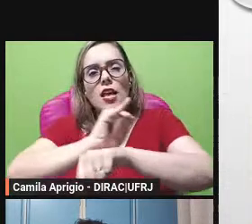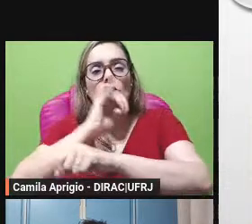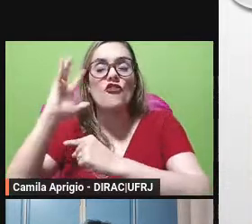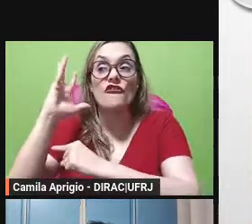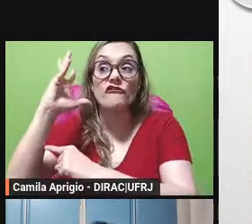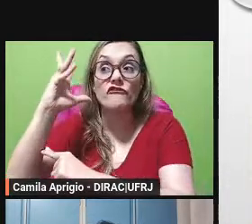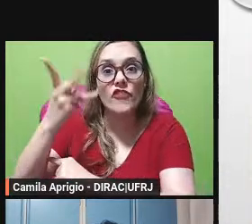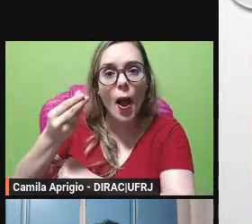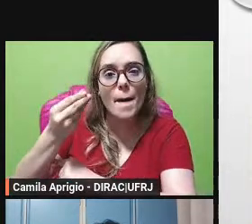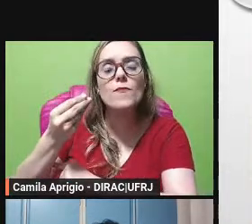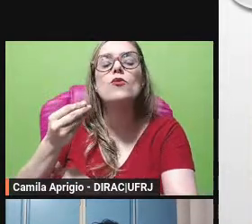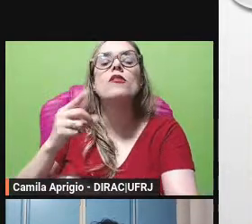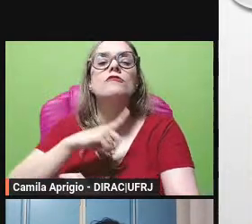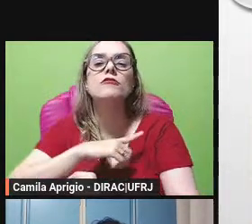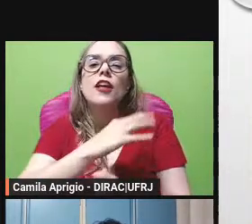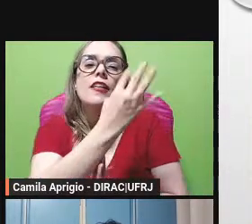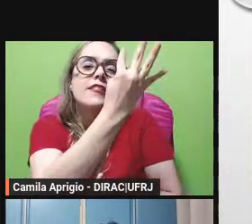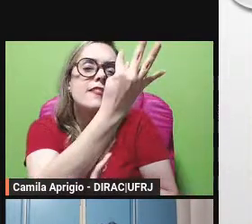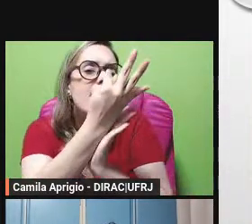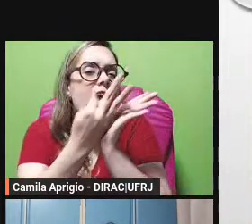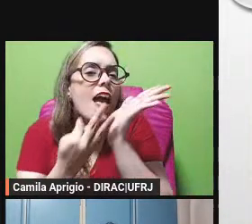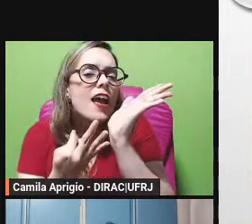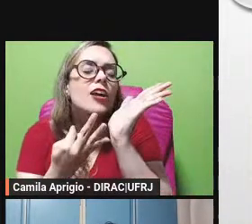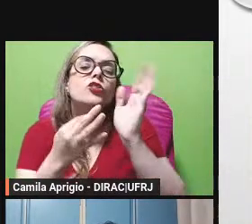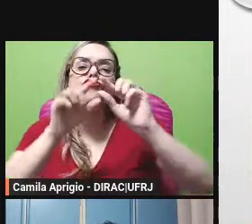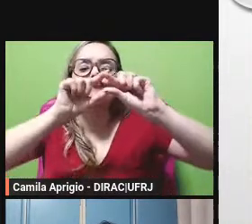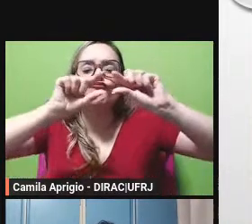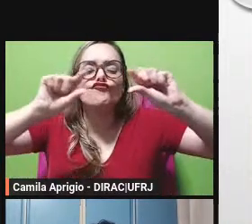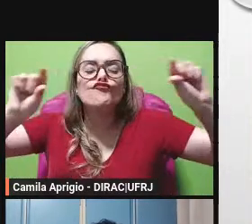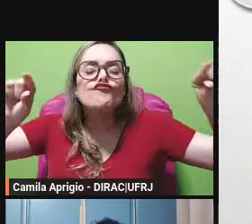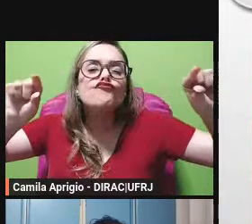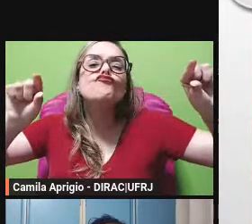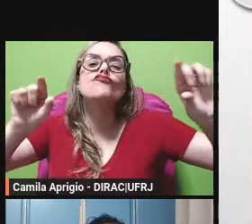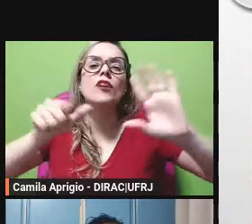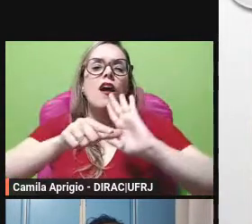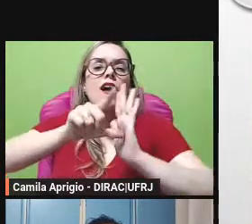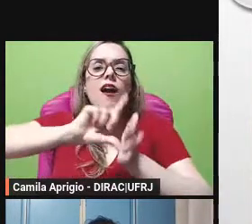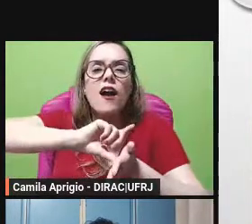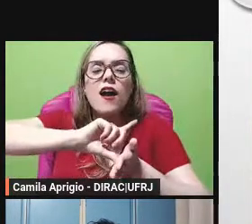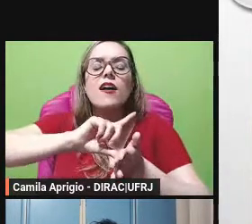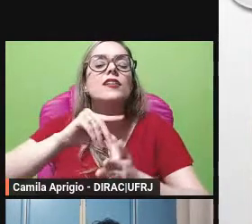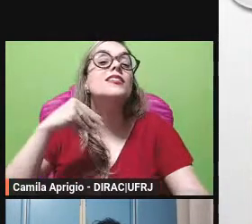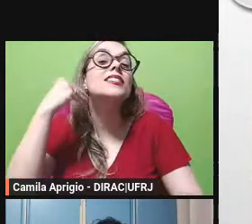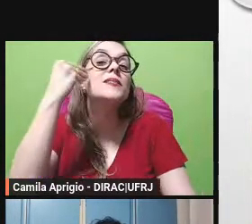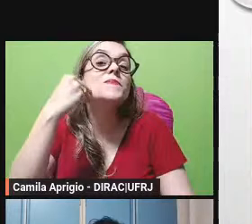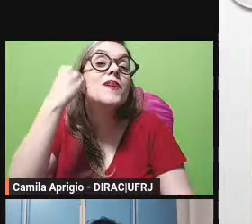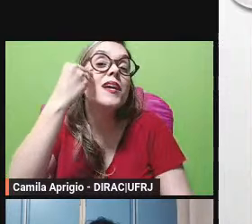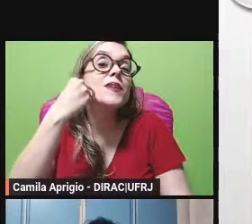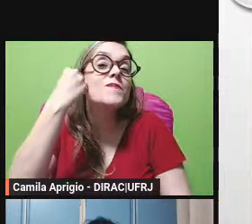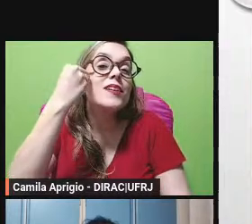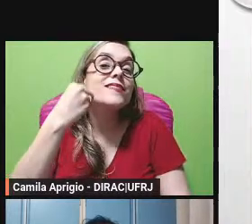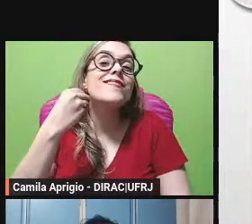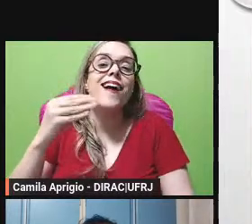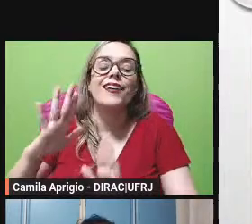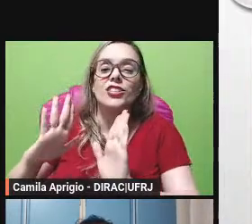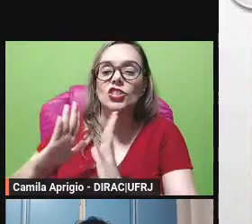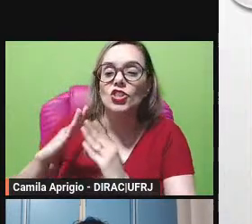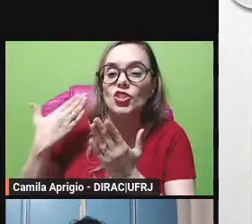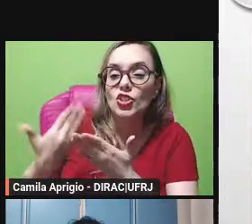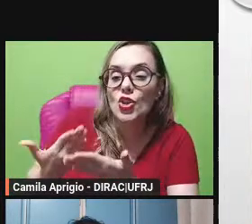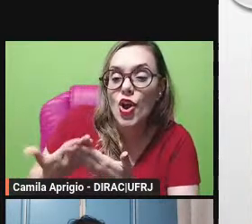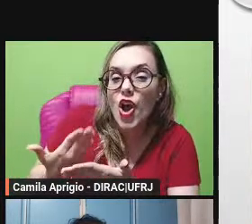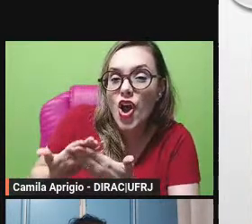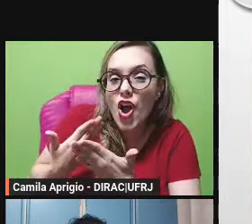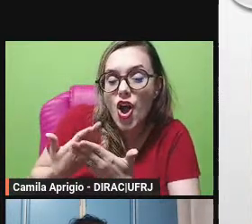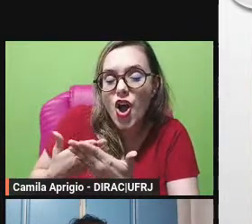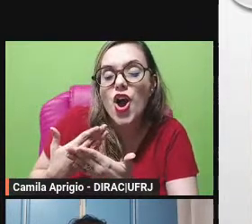textos que ficam no prelo que ficam ali pra ser experimentado nas escolas né experimentados mas